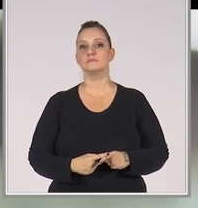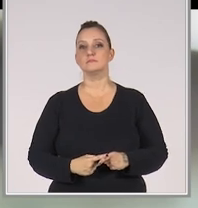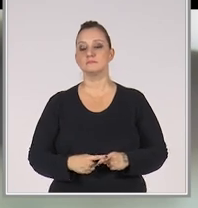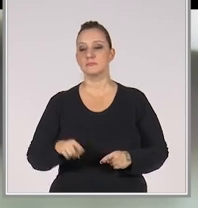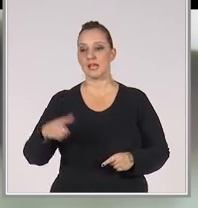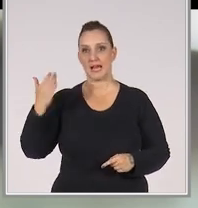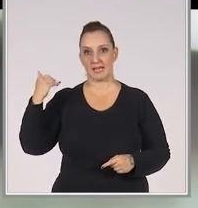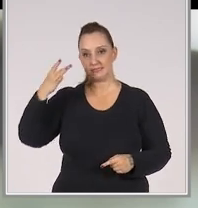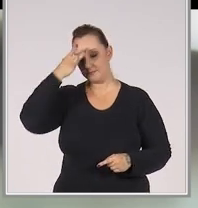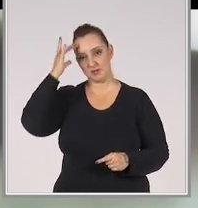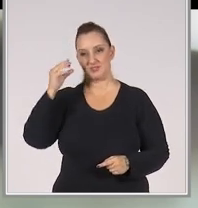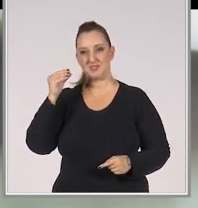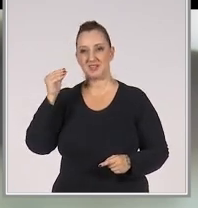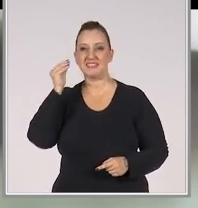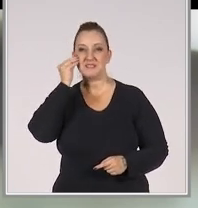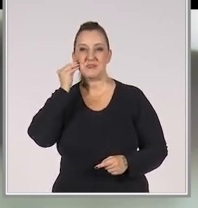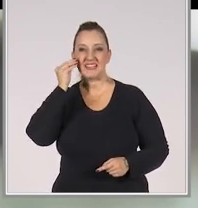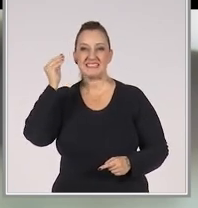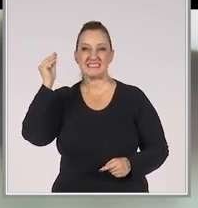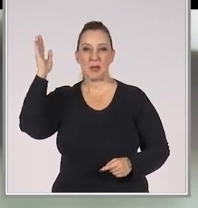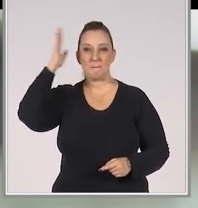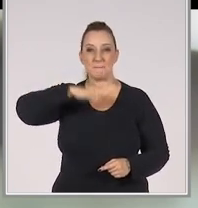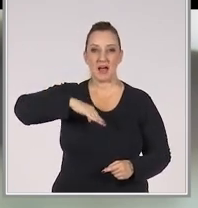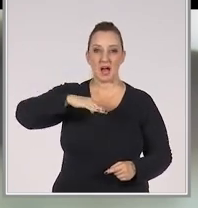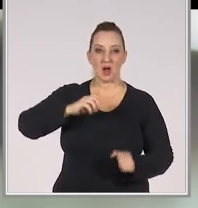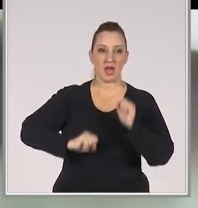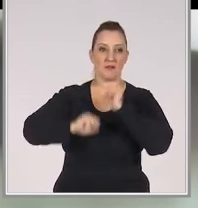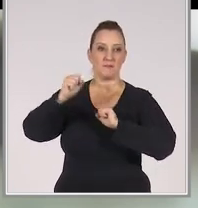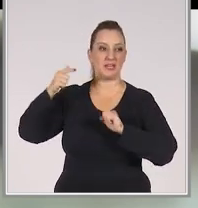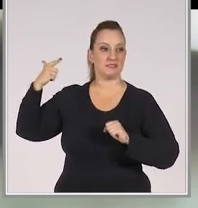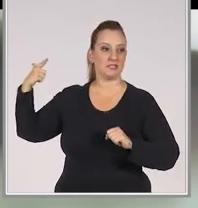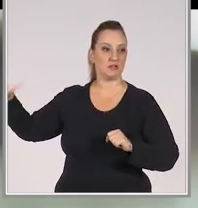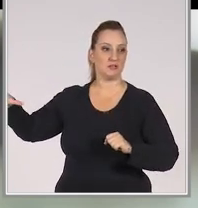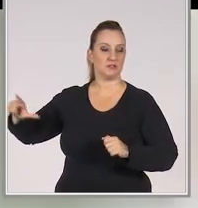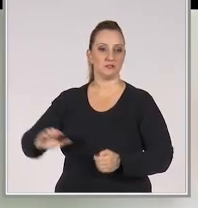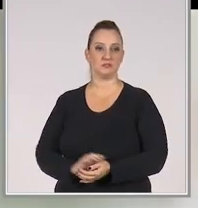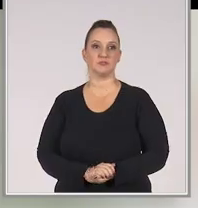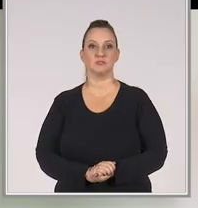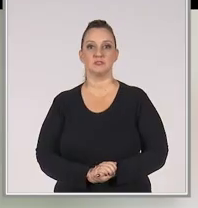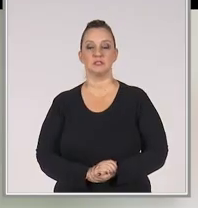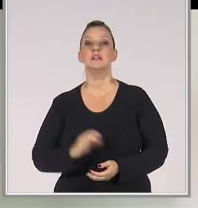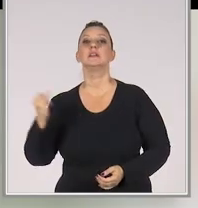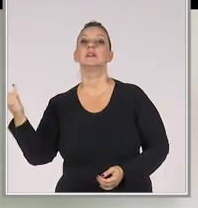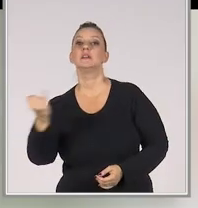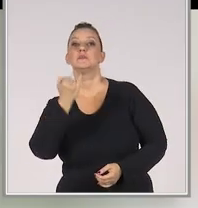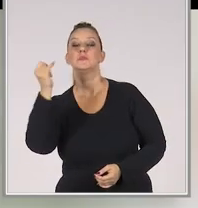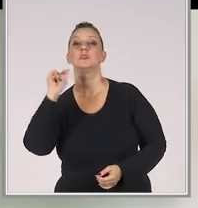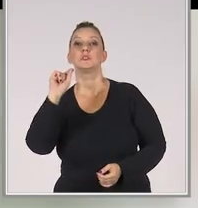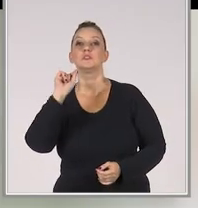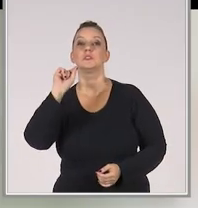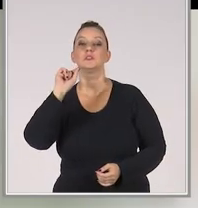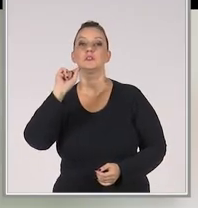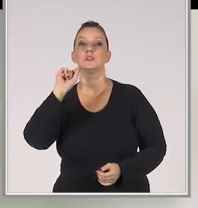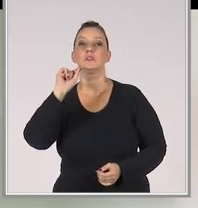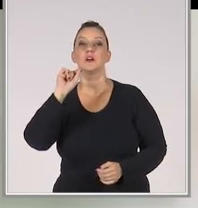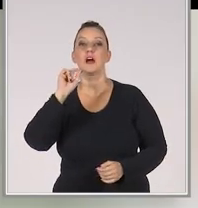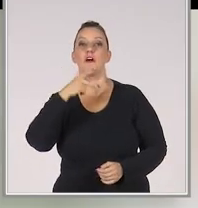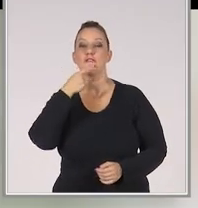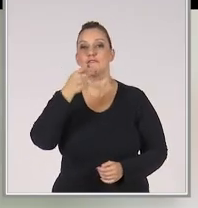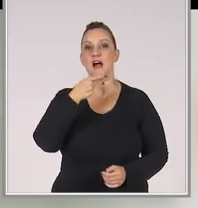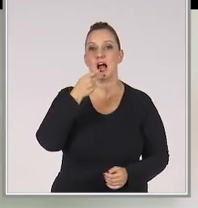tido uma má experiência de compra. Com uma outra empresa do mesmo segmento. É importante que a gente